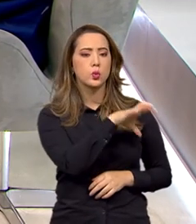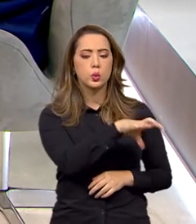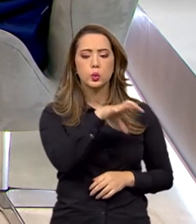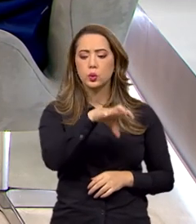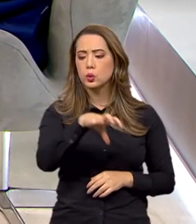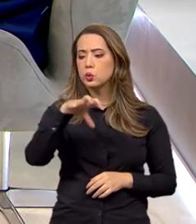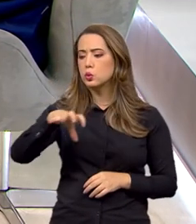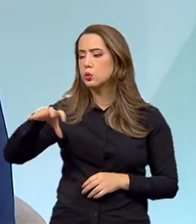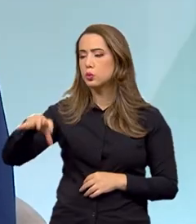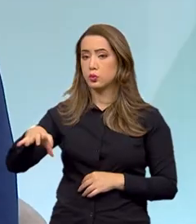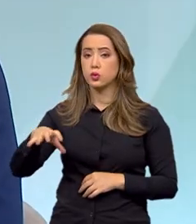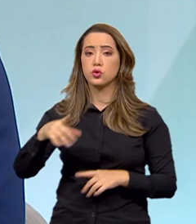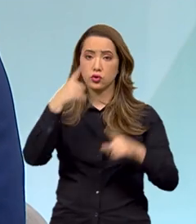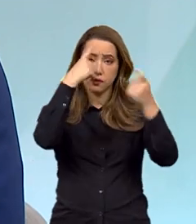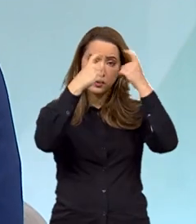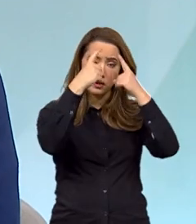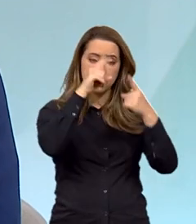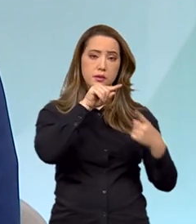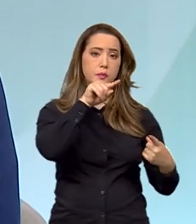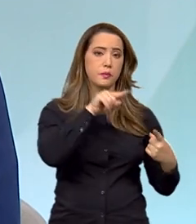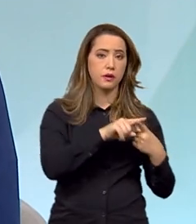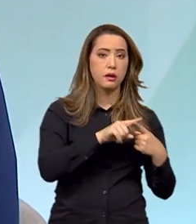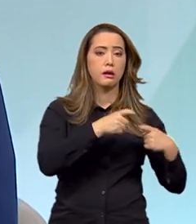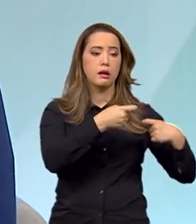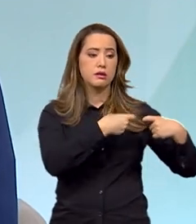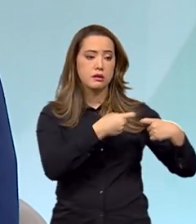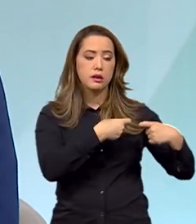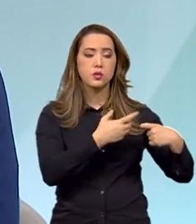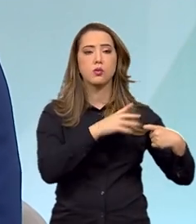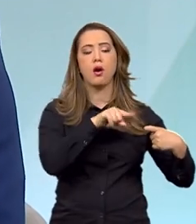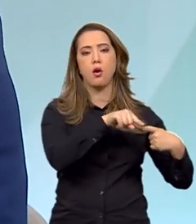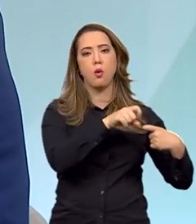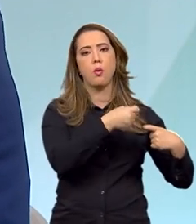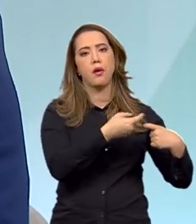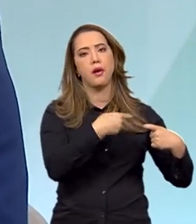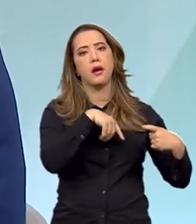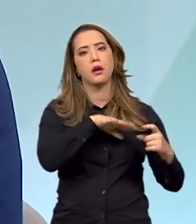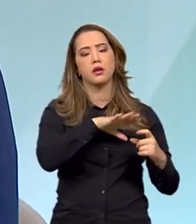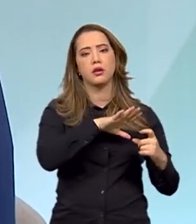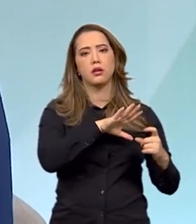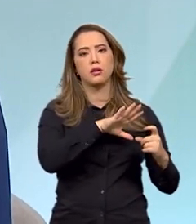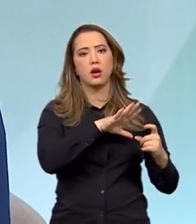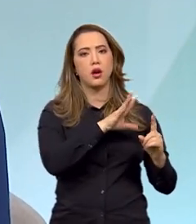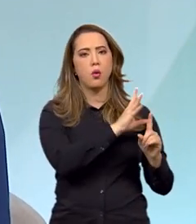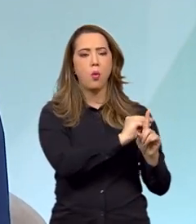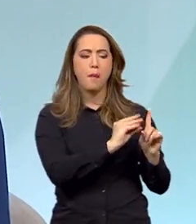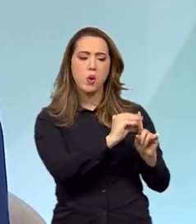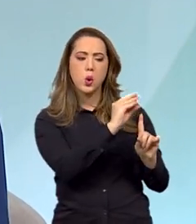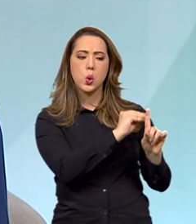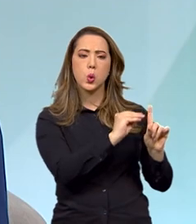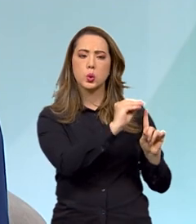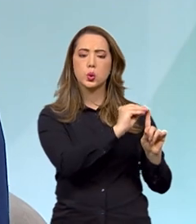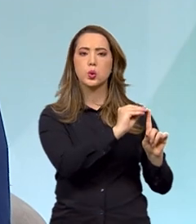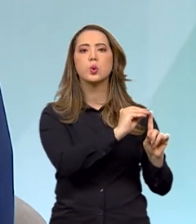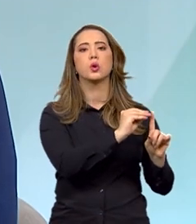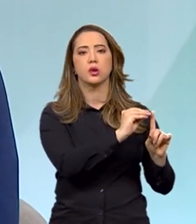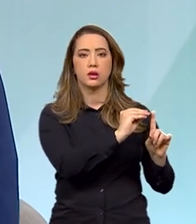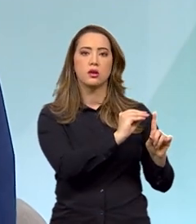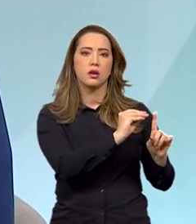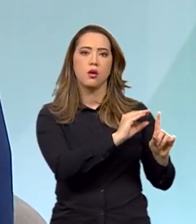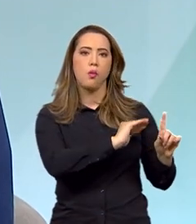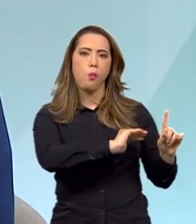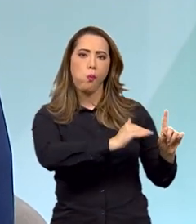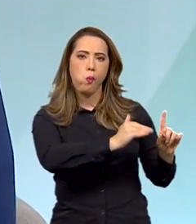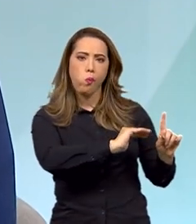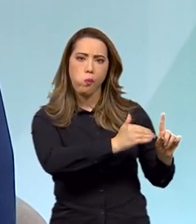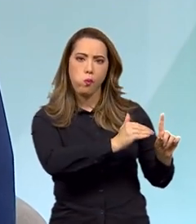violências tipificadas. A violência sexual, a gente pode desmembrar no abuso sexual e na exploração sexual comercial, que é